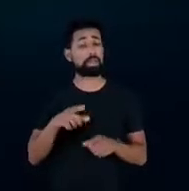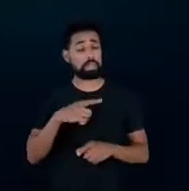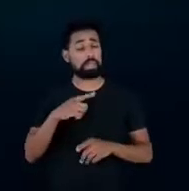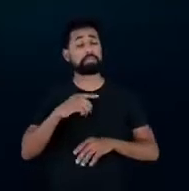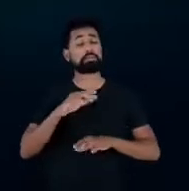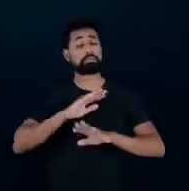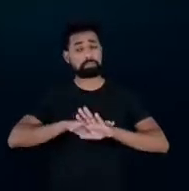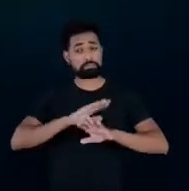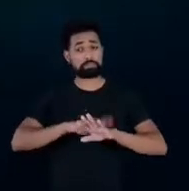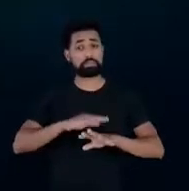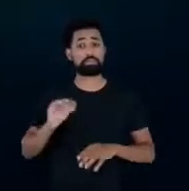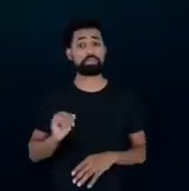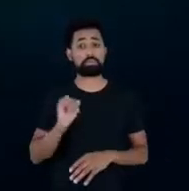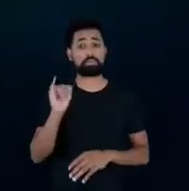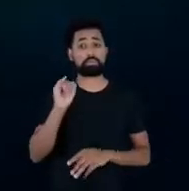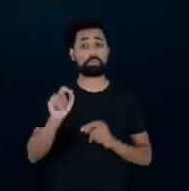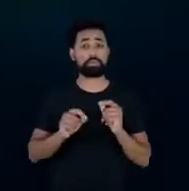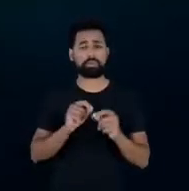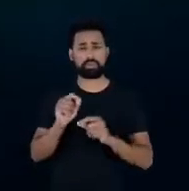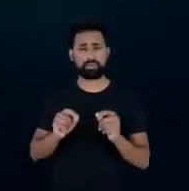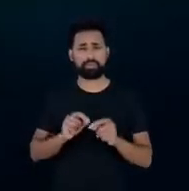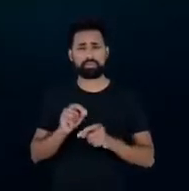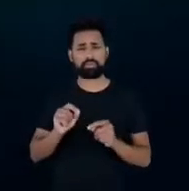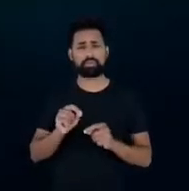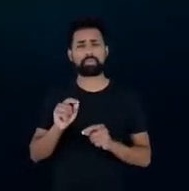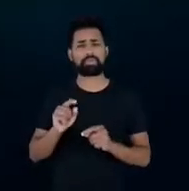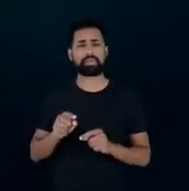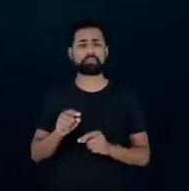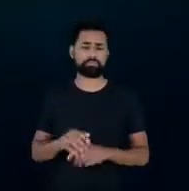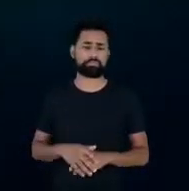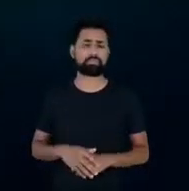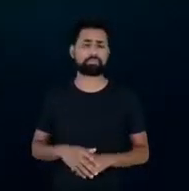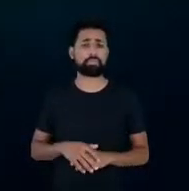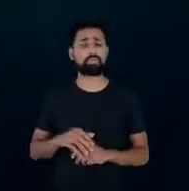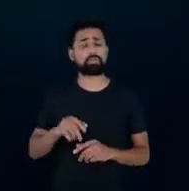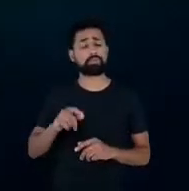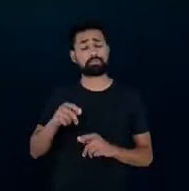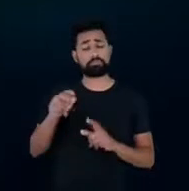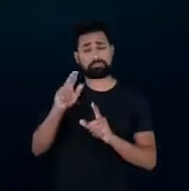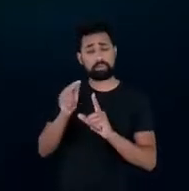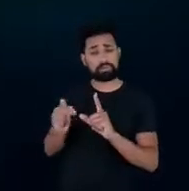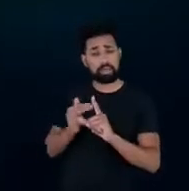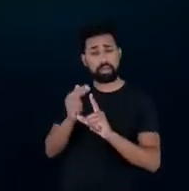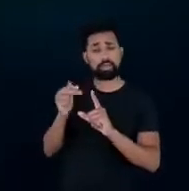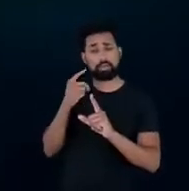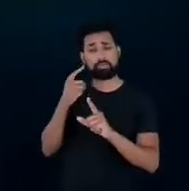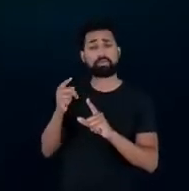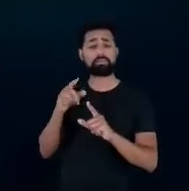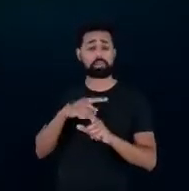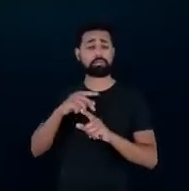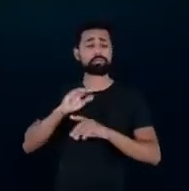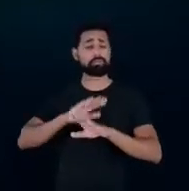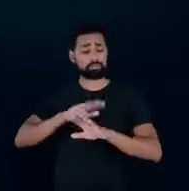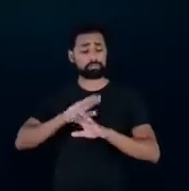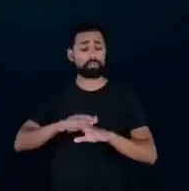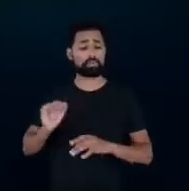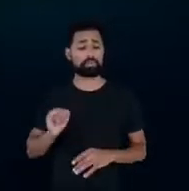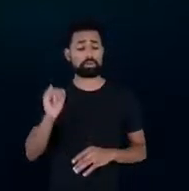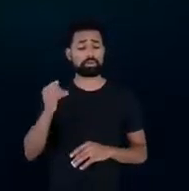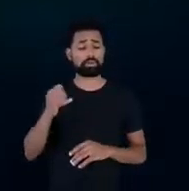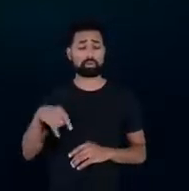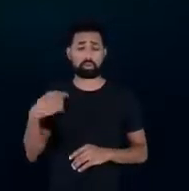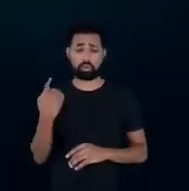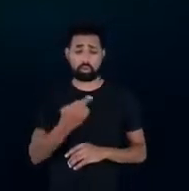importante nesse desenho. Se a gente olhar só para a eficiência energética elétrica nesse caso que a gente está